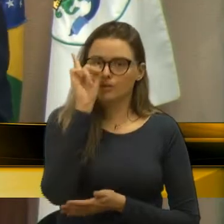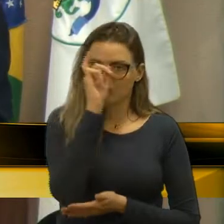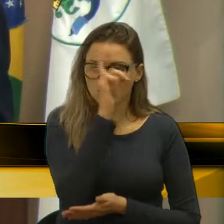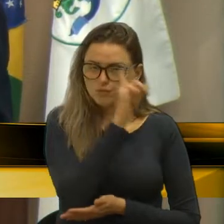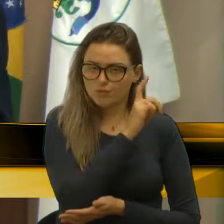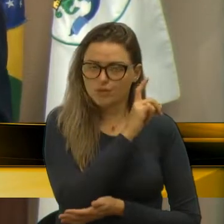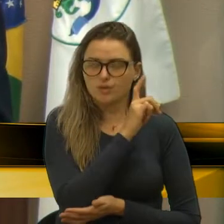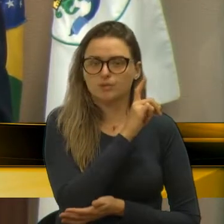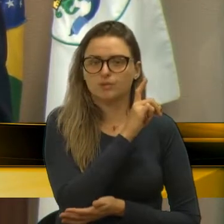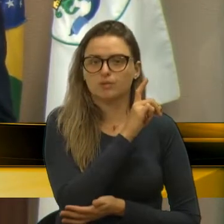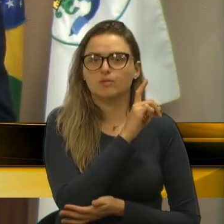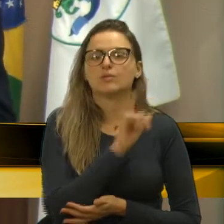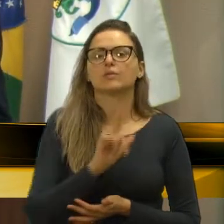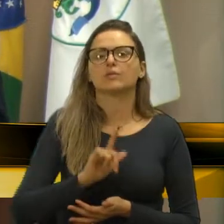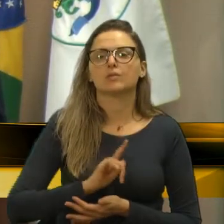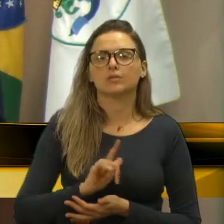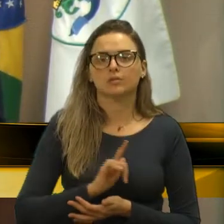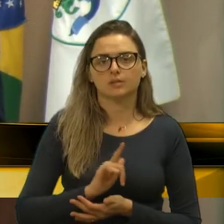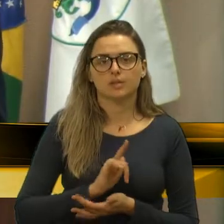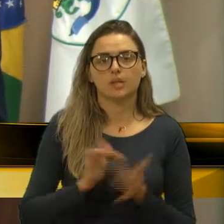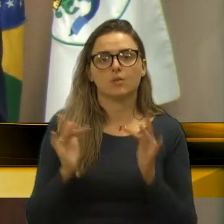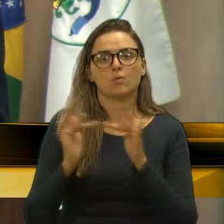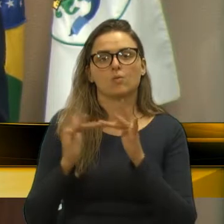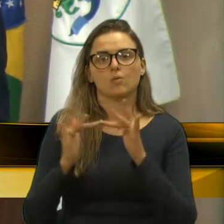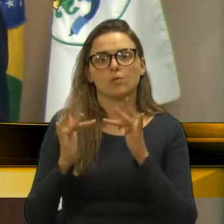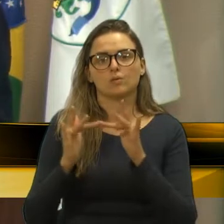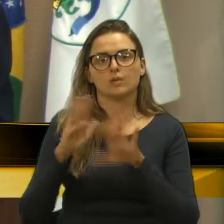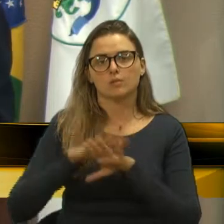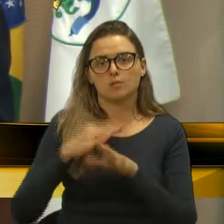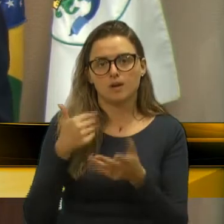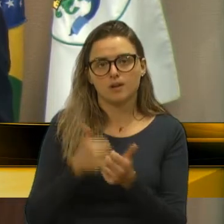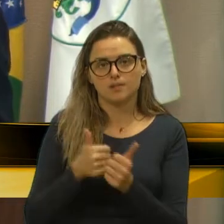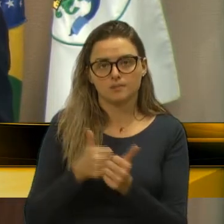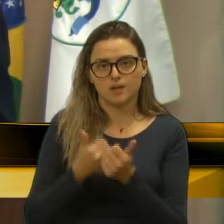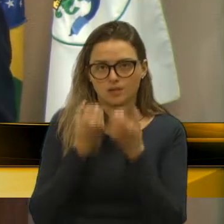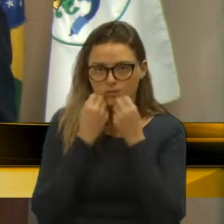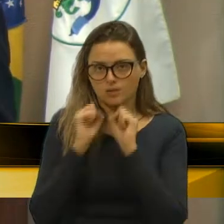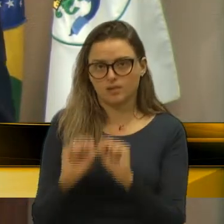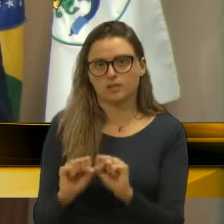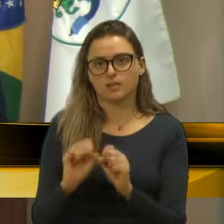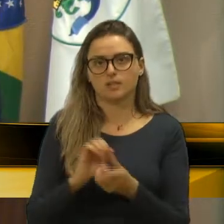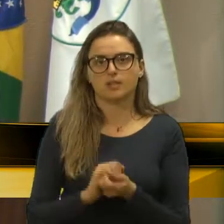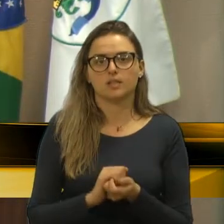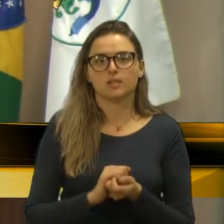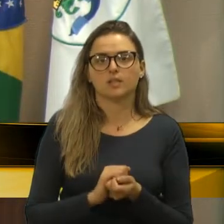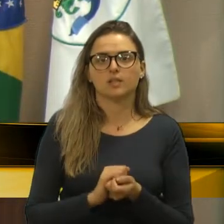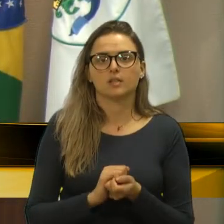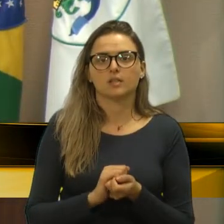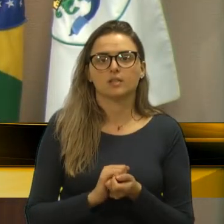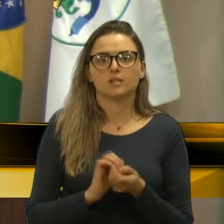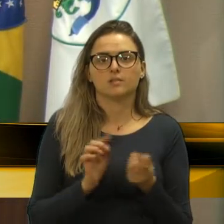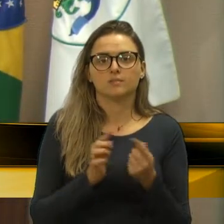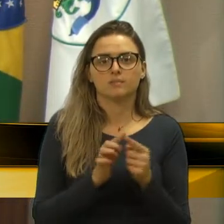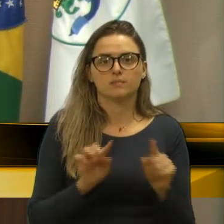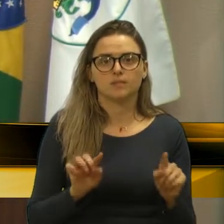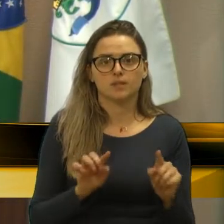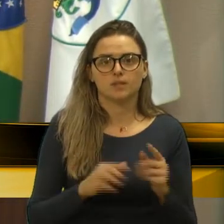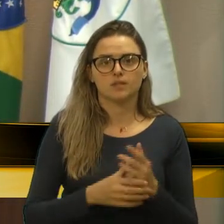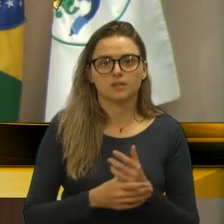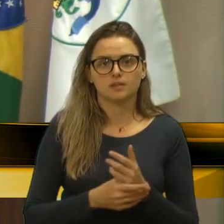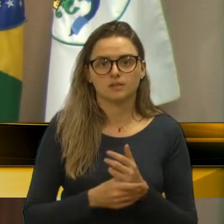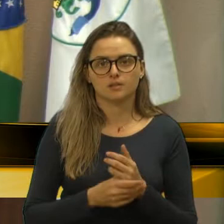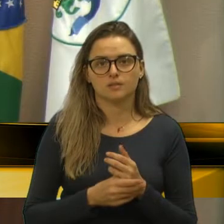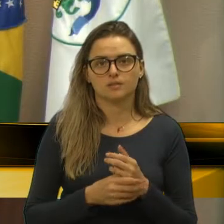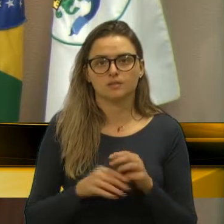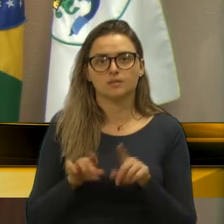de ter esse contato mais próximo da nossa secretaria. Mas, assim, na sequência, a gente irá prestar